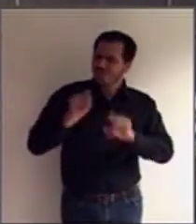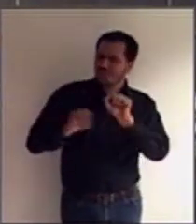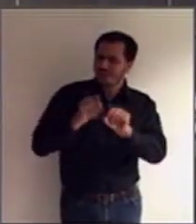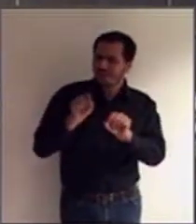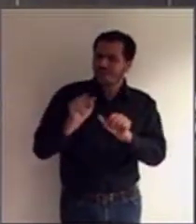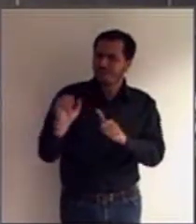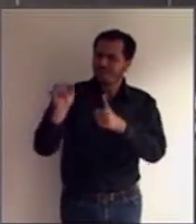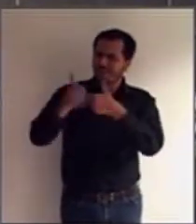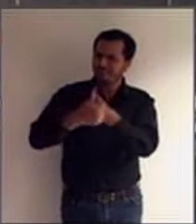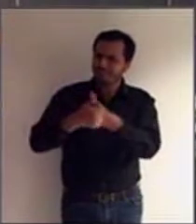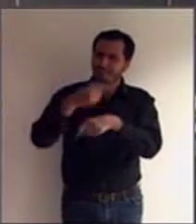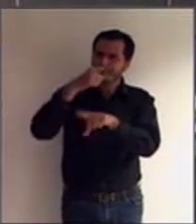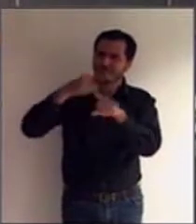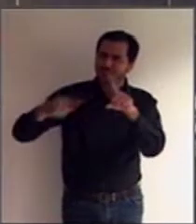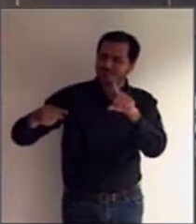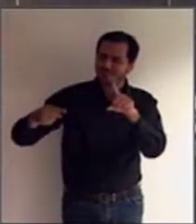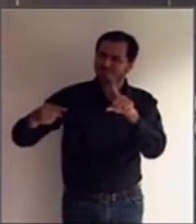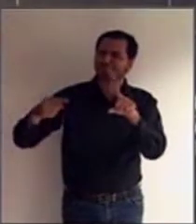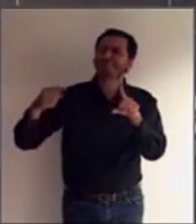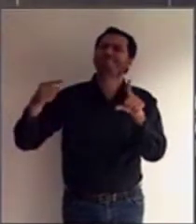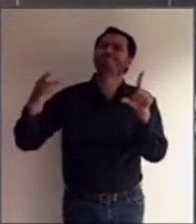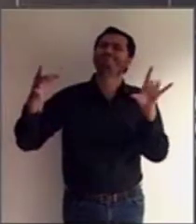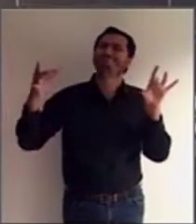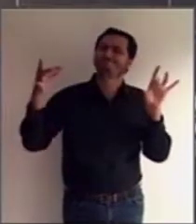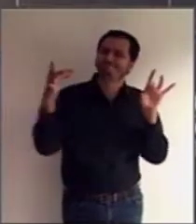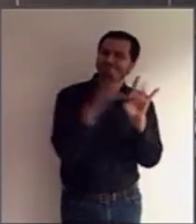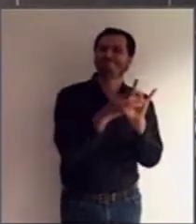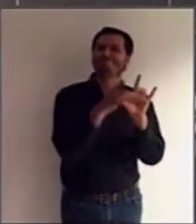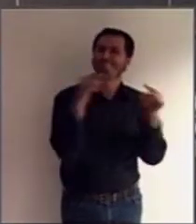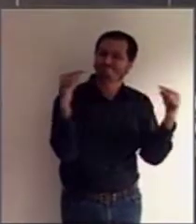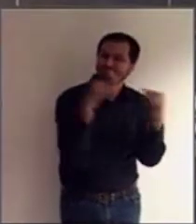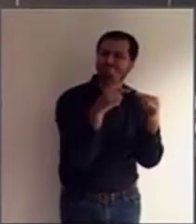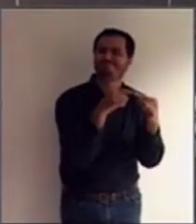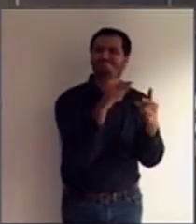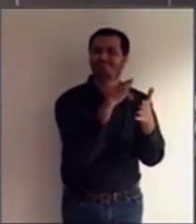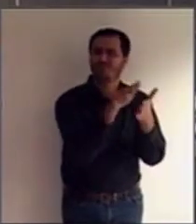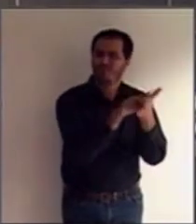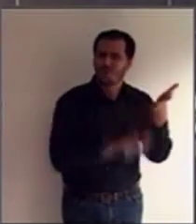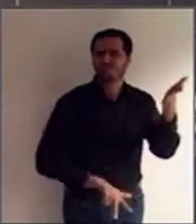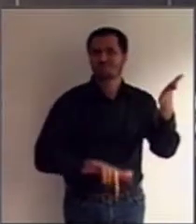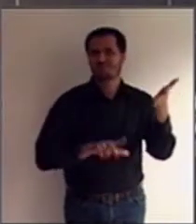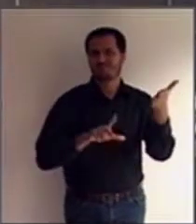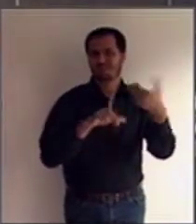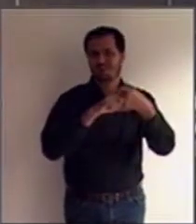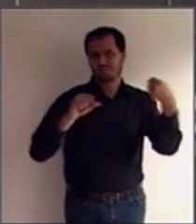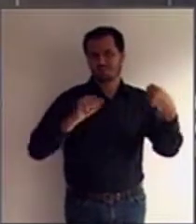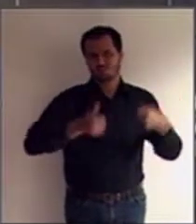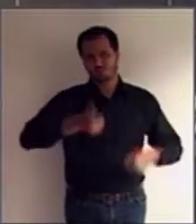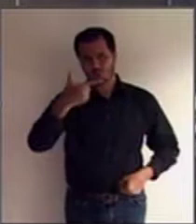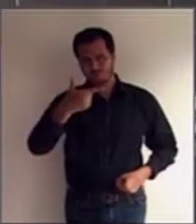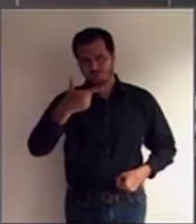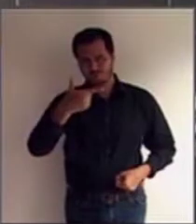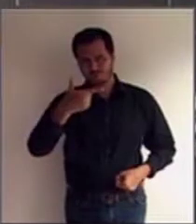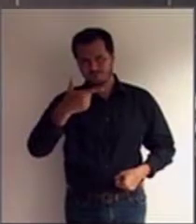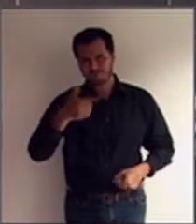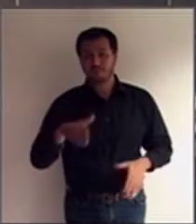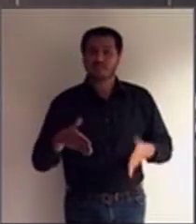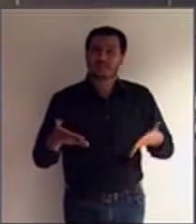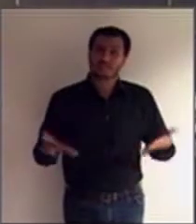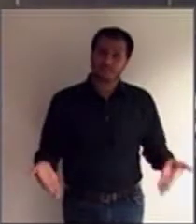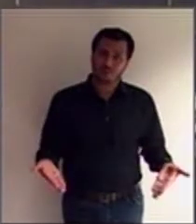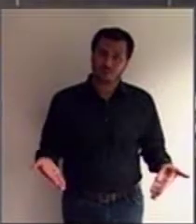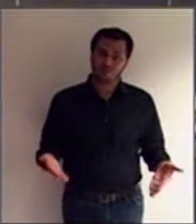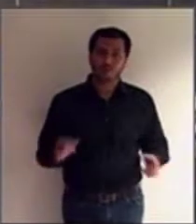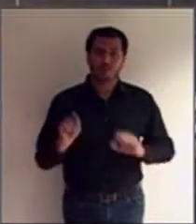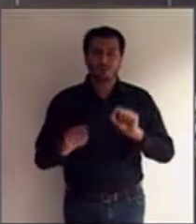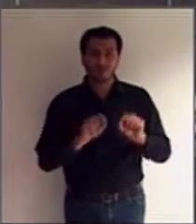direitinho com o que está na Convenção da ONU no seu artigo 12. Então, o nome ainda é